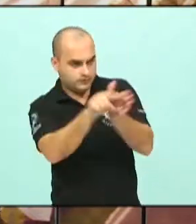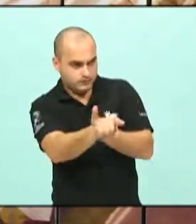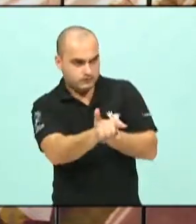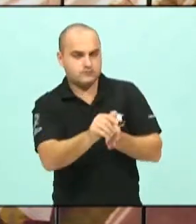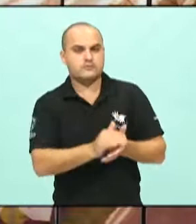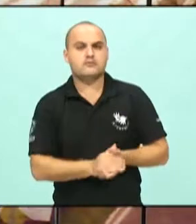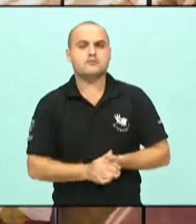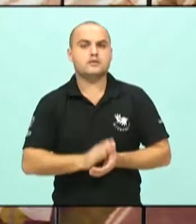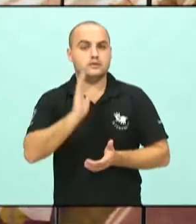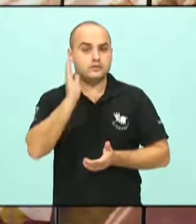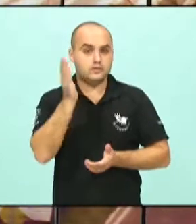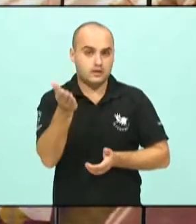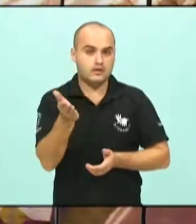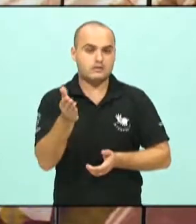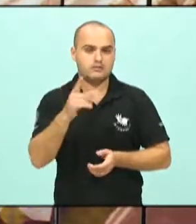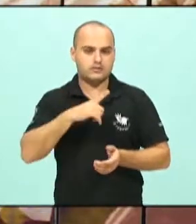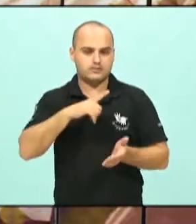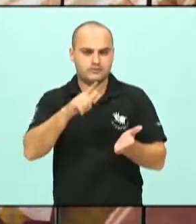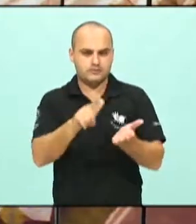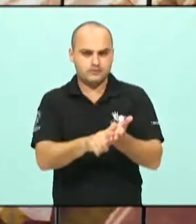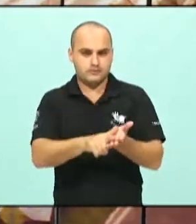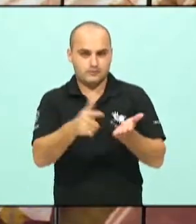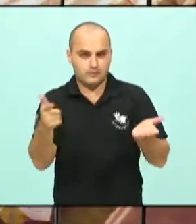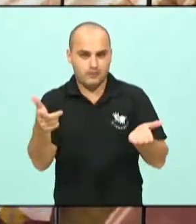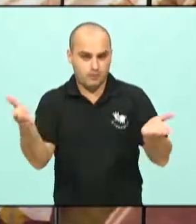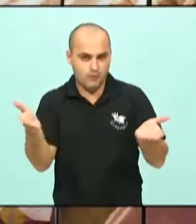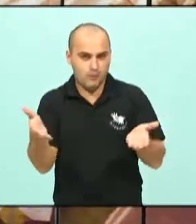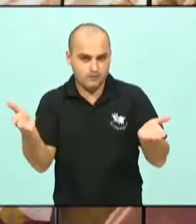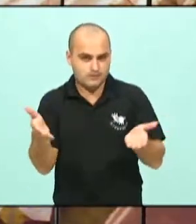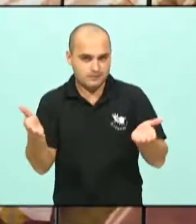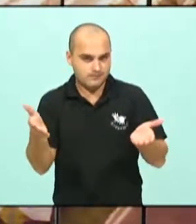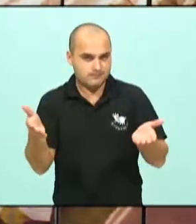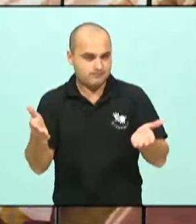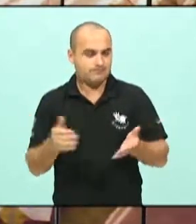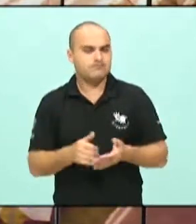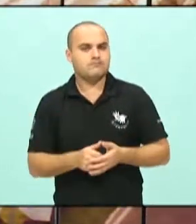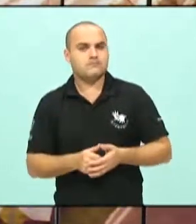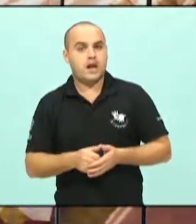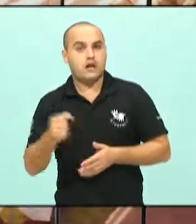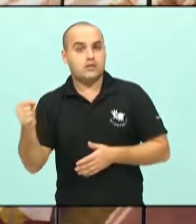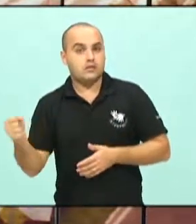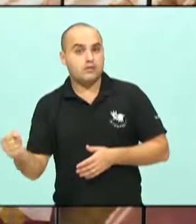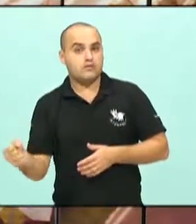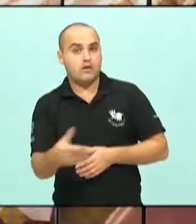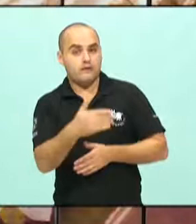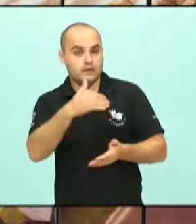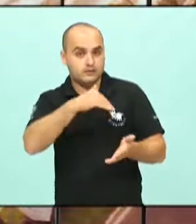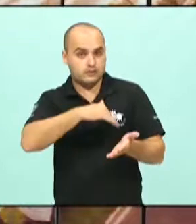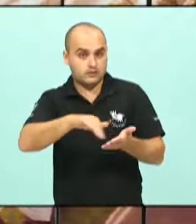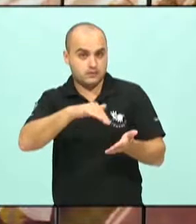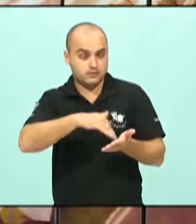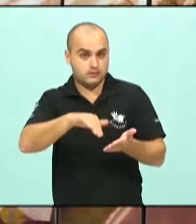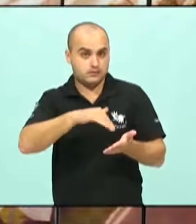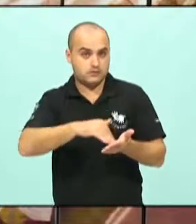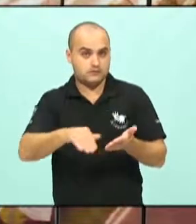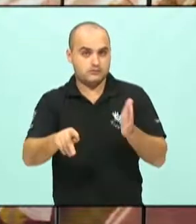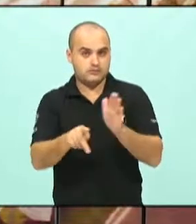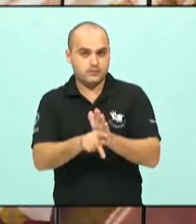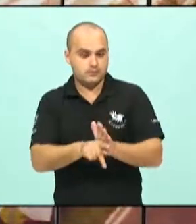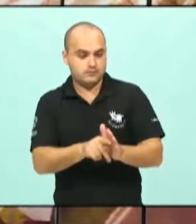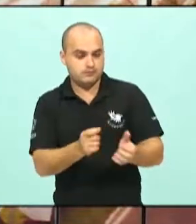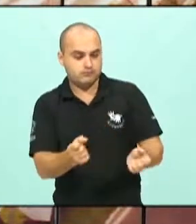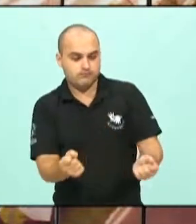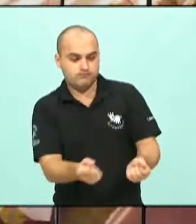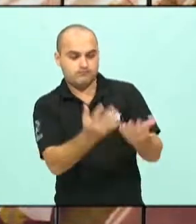matéria do nosso jornal de hoje, a nova Secretaria de Promoção da Cidadania,